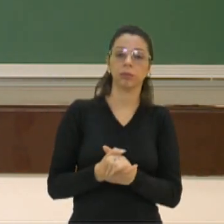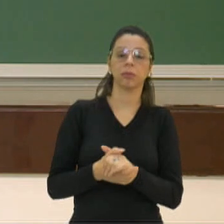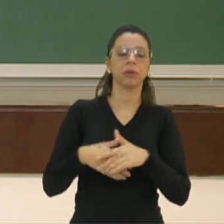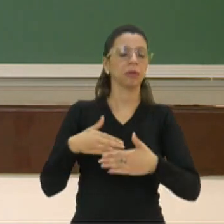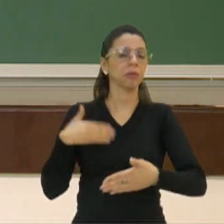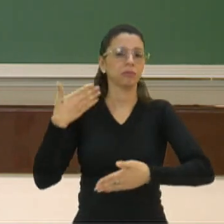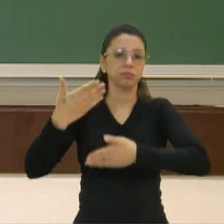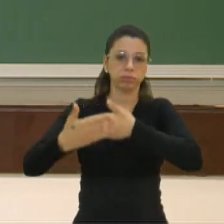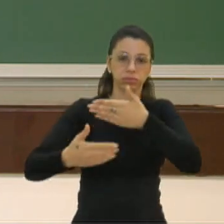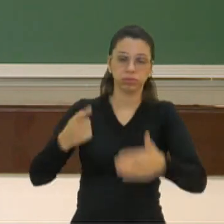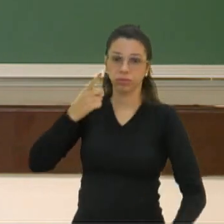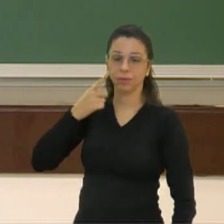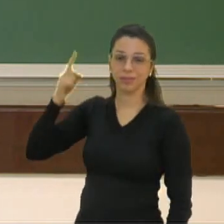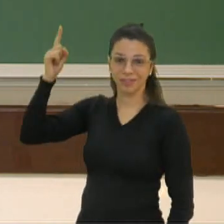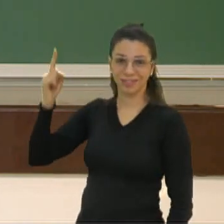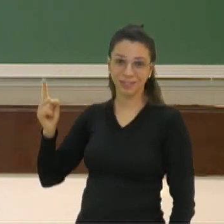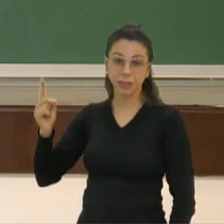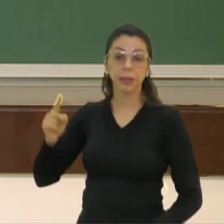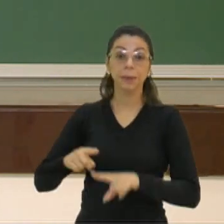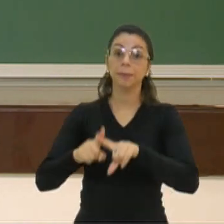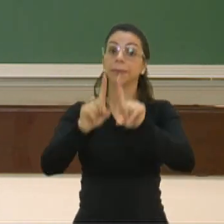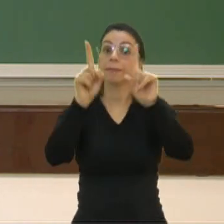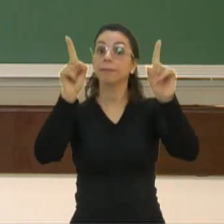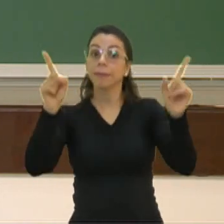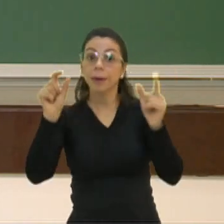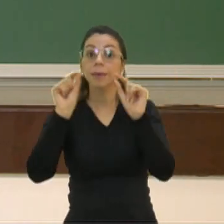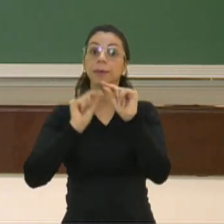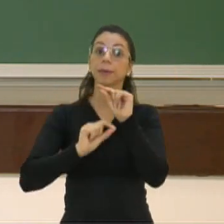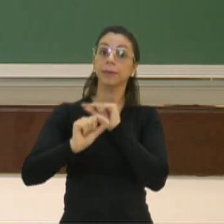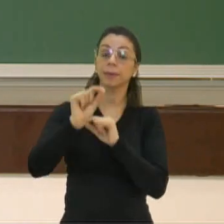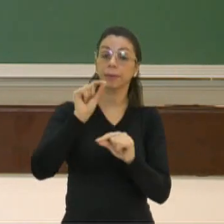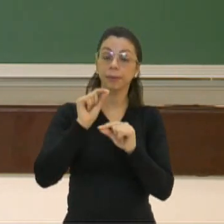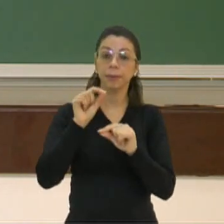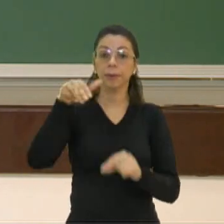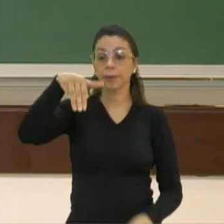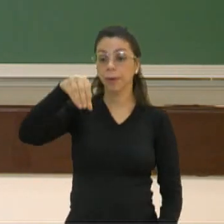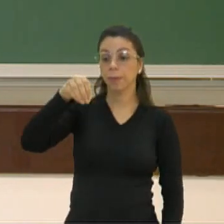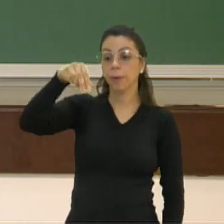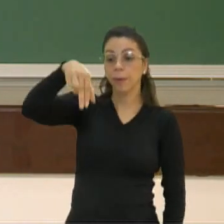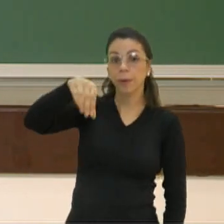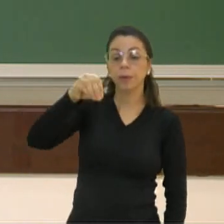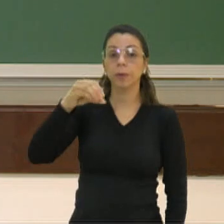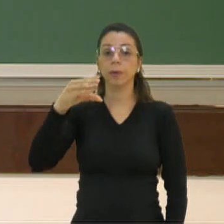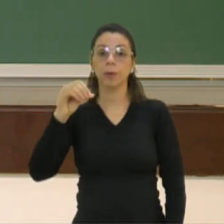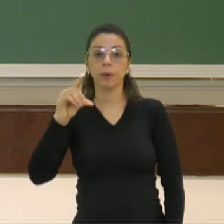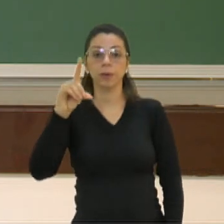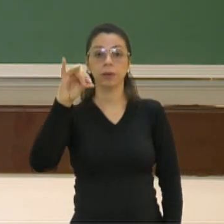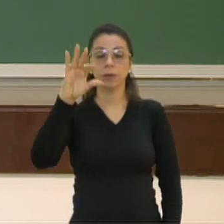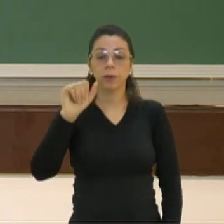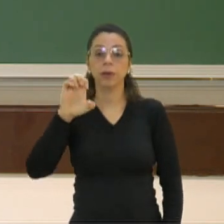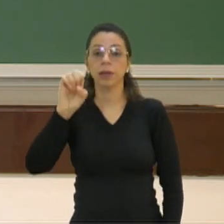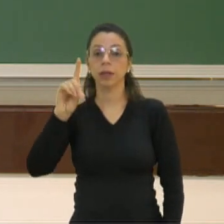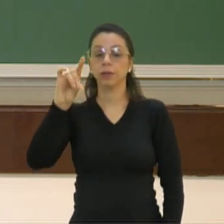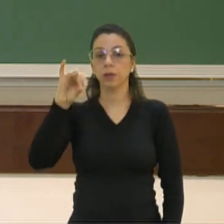paralelas, nervuras reticuladas. Mas a gente falou sobre monocotiledônea, eudicotiledônea. A gente falou